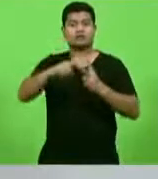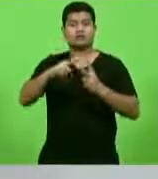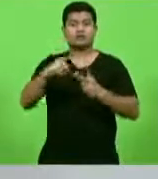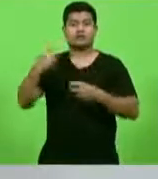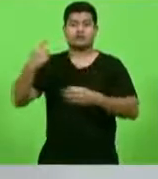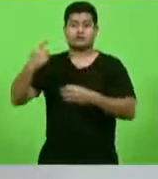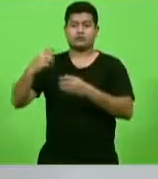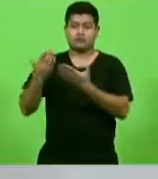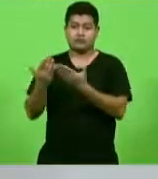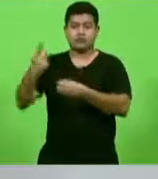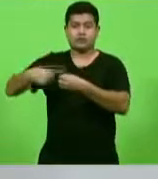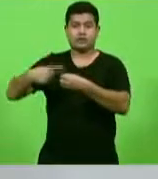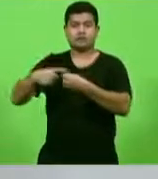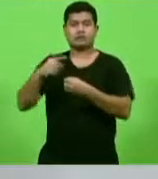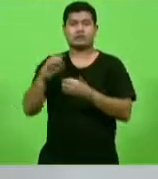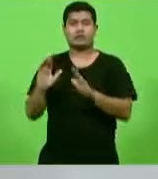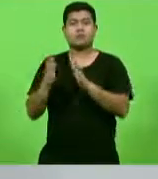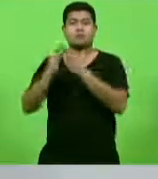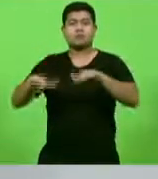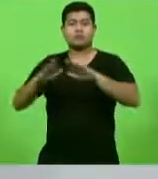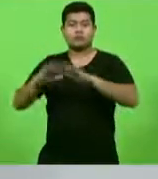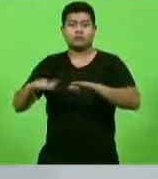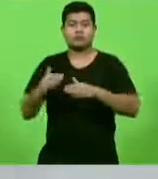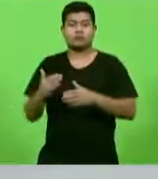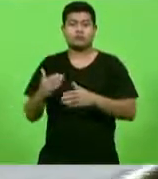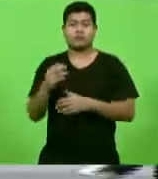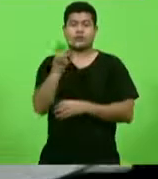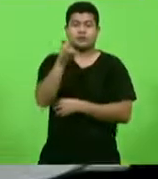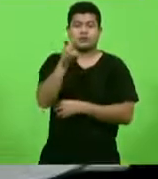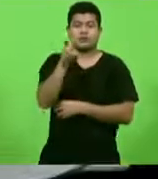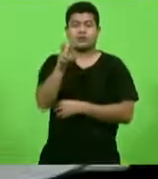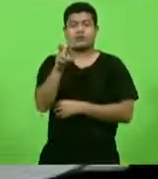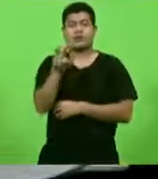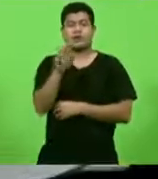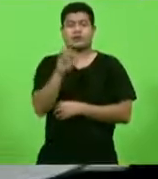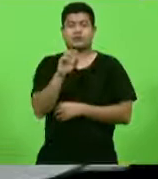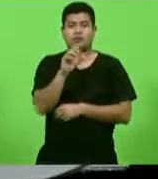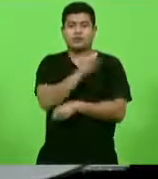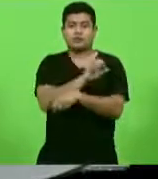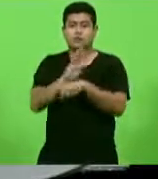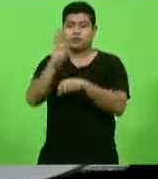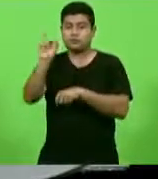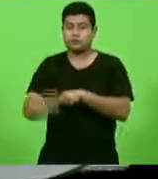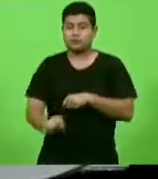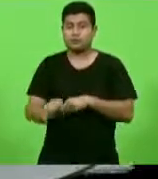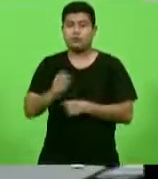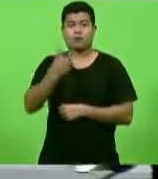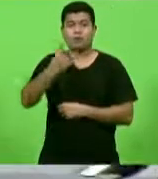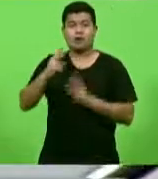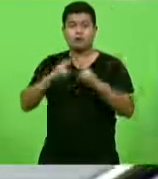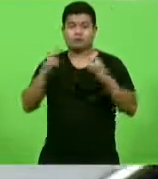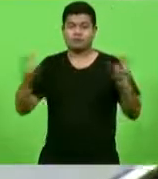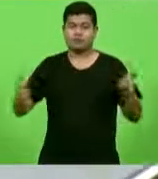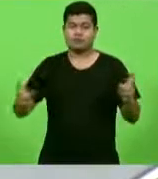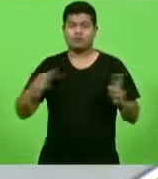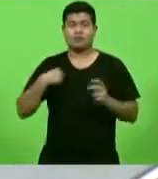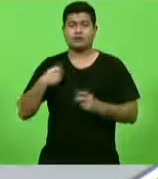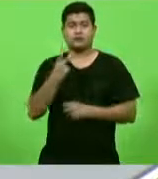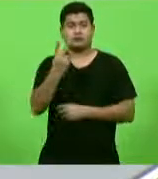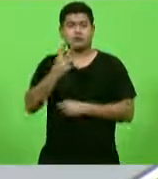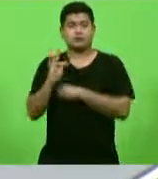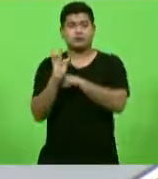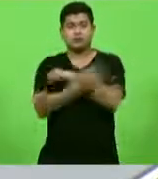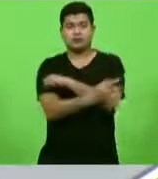cinco escolas em São Bento do Sul, quatro em Blumenau, seis em Florianópolis, duas em Tubarão,